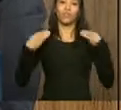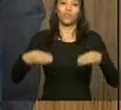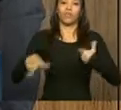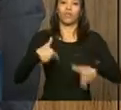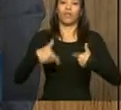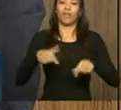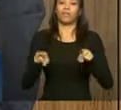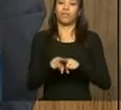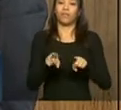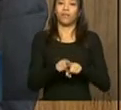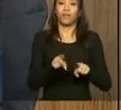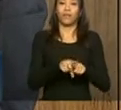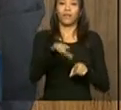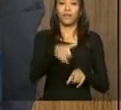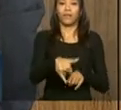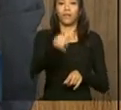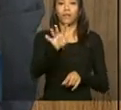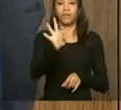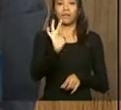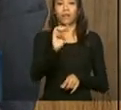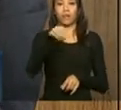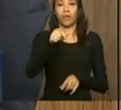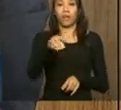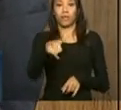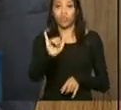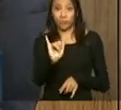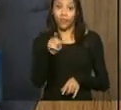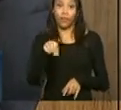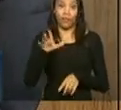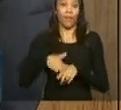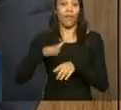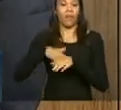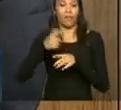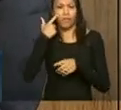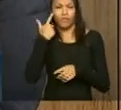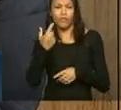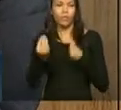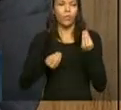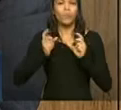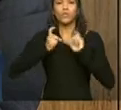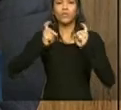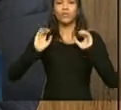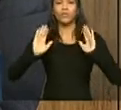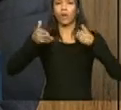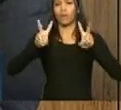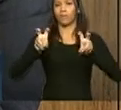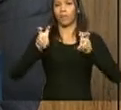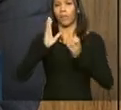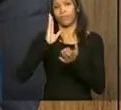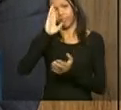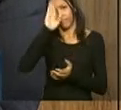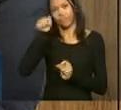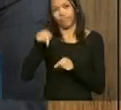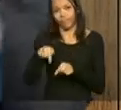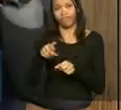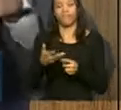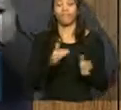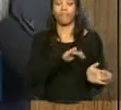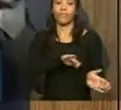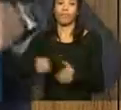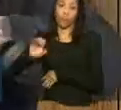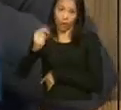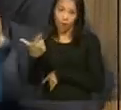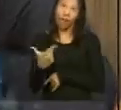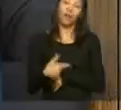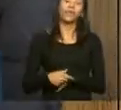acompanhado mais essa discussão. Bom, esses são, digamos, os... É claro que o G20 tem outros